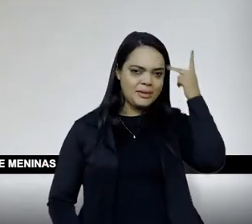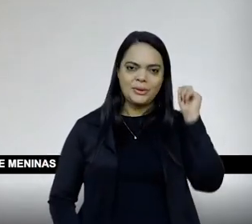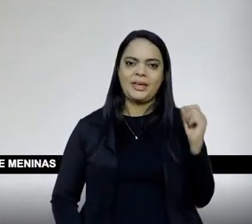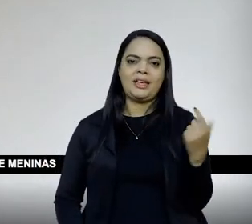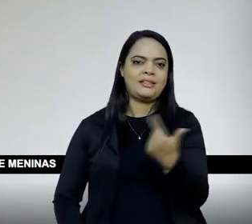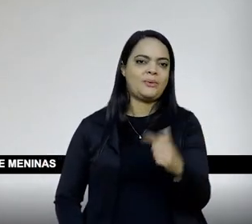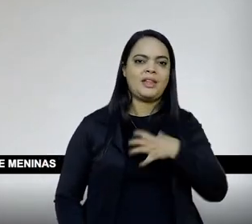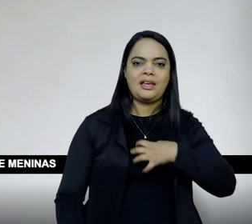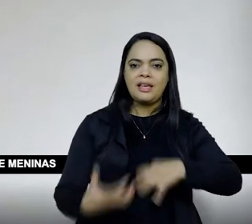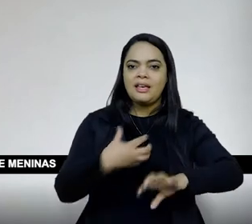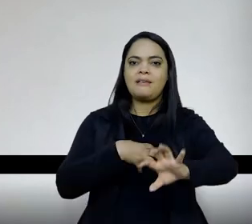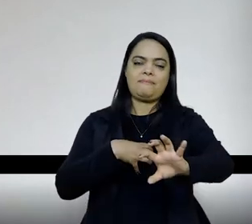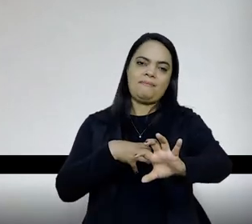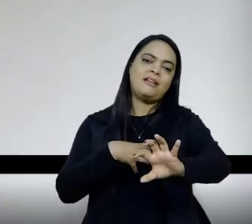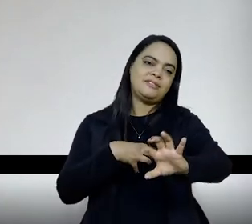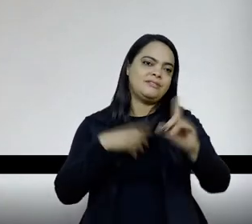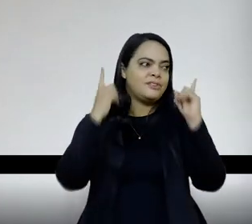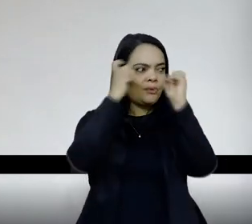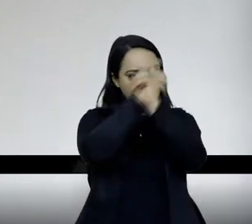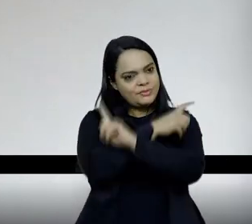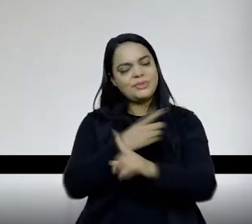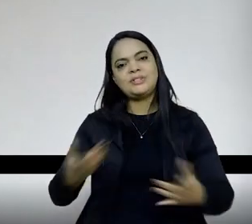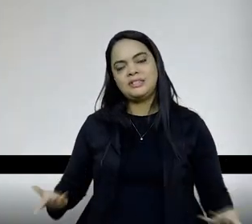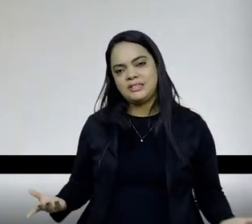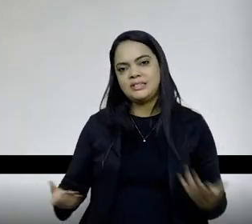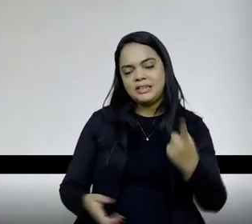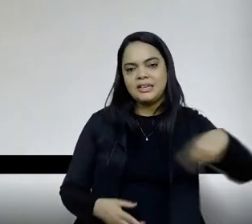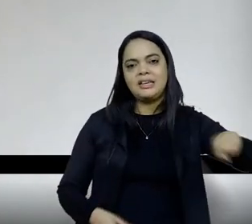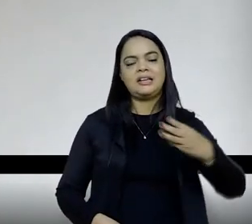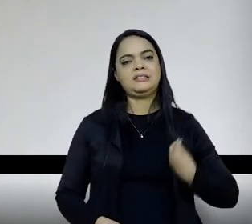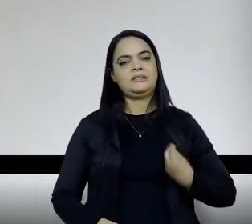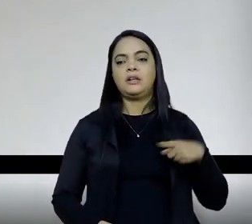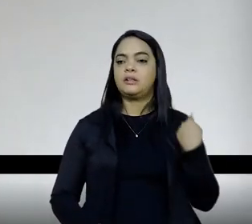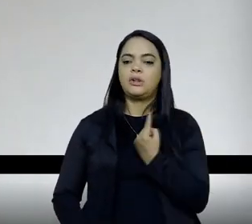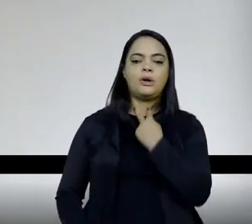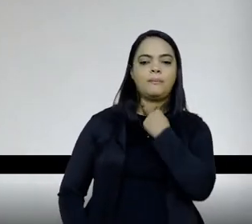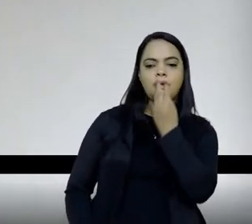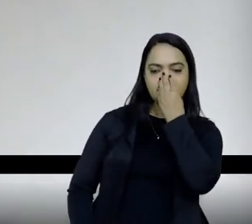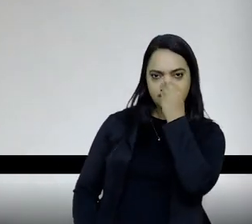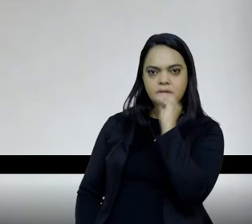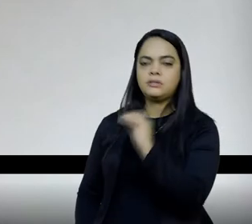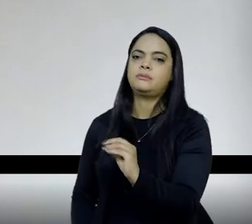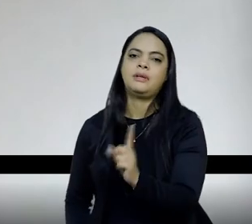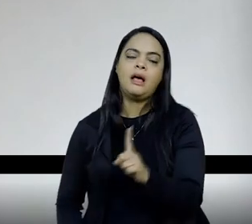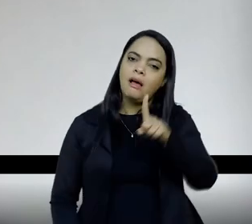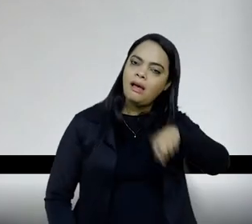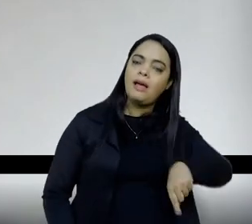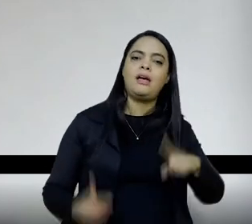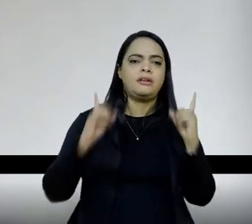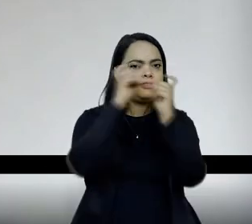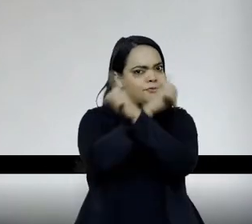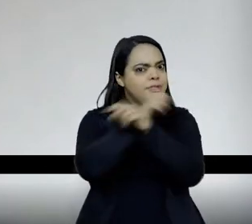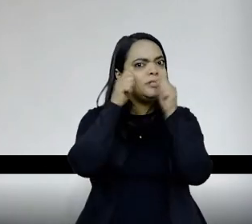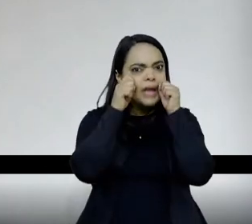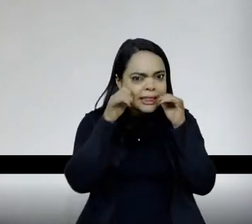os dramas que esses meninos e meninas vivem. Então, a gente não deveria desconsiderá-los, assim. É um drama. Vamos